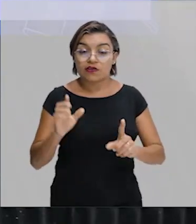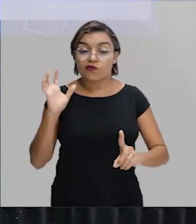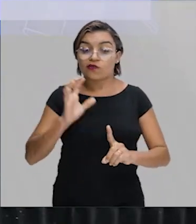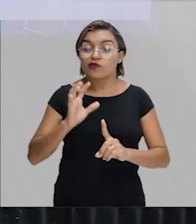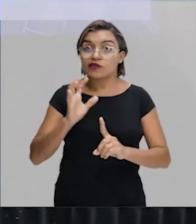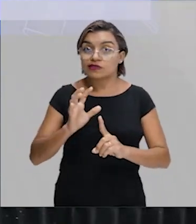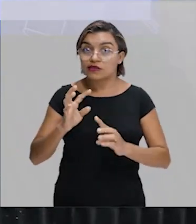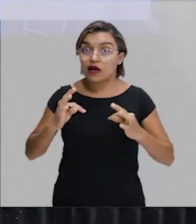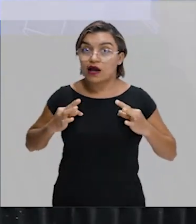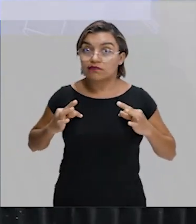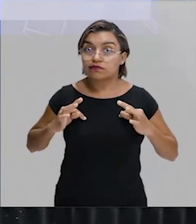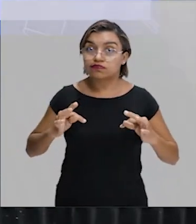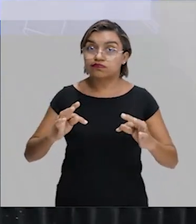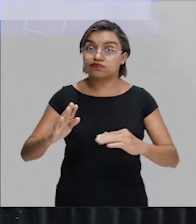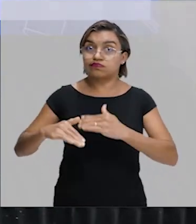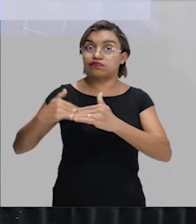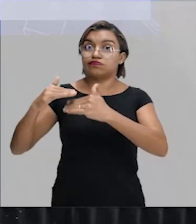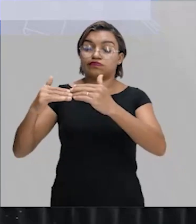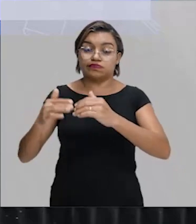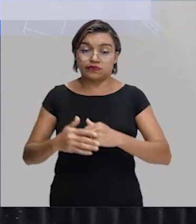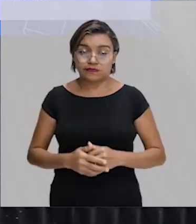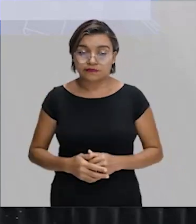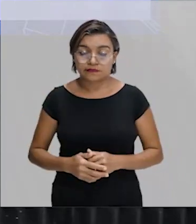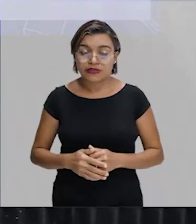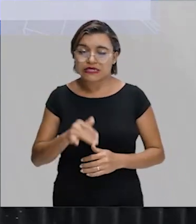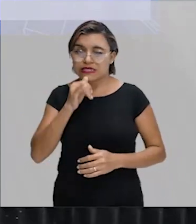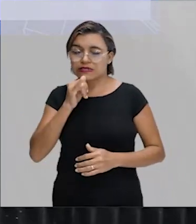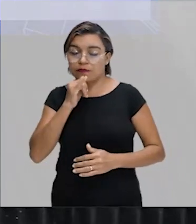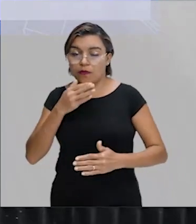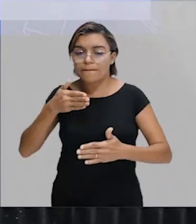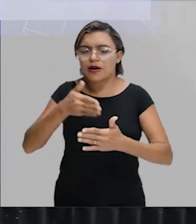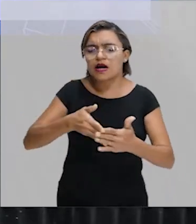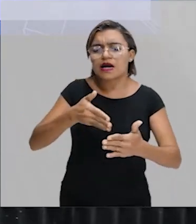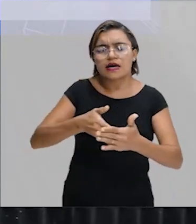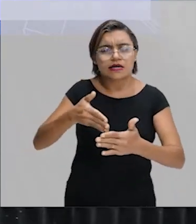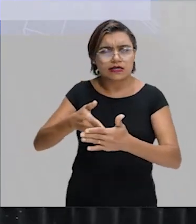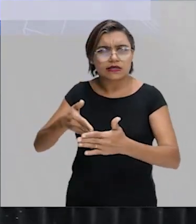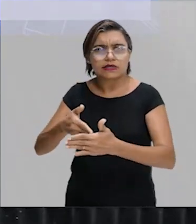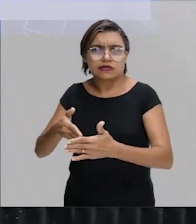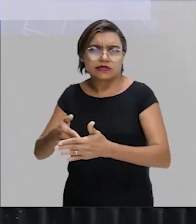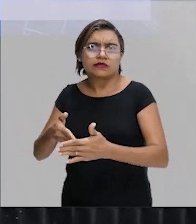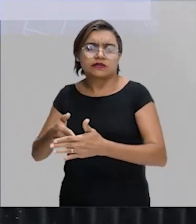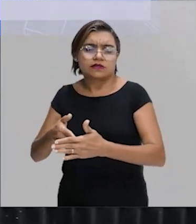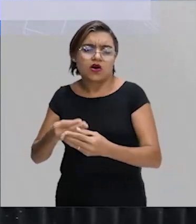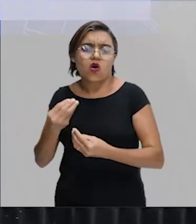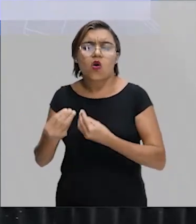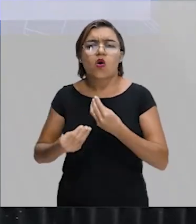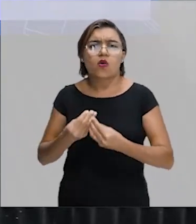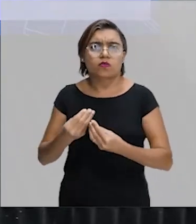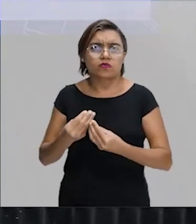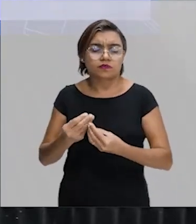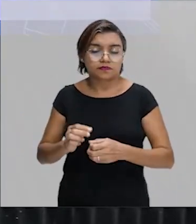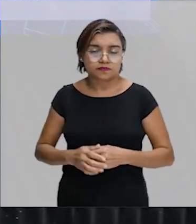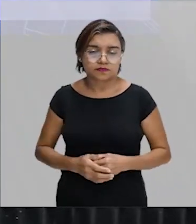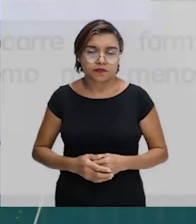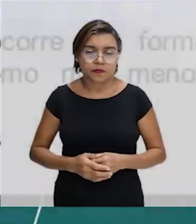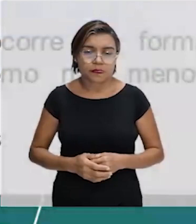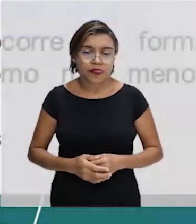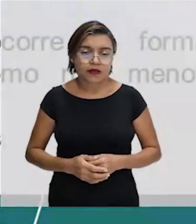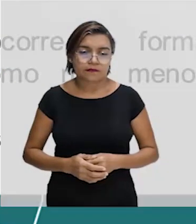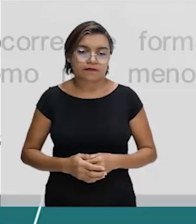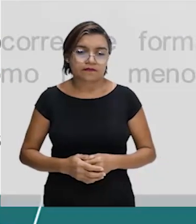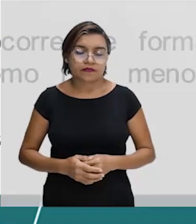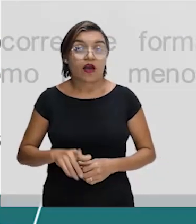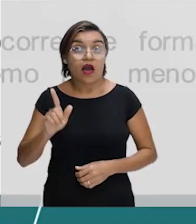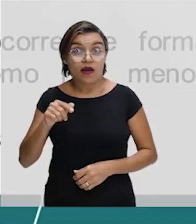globalização a diminuição do espaço-tempo, ou seja, as barreiras, elas são quebradas de maneira mais rápida. Galera, isso aqui é